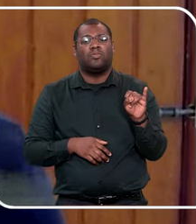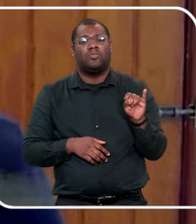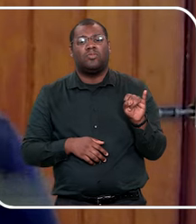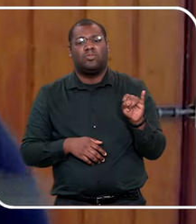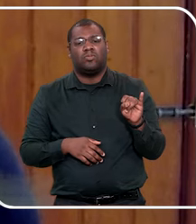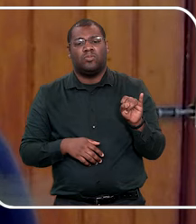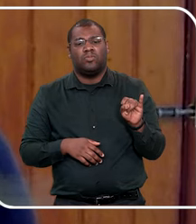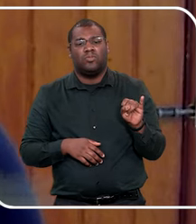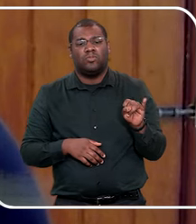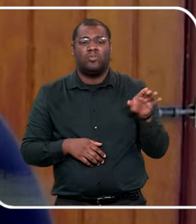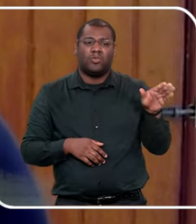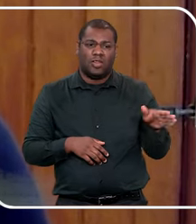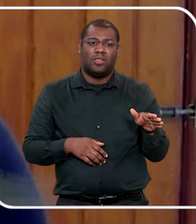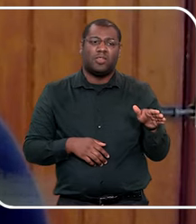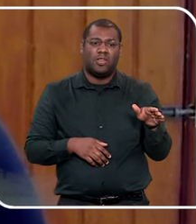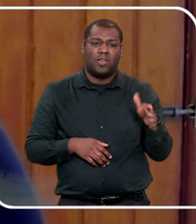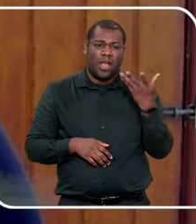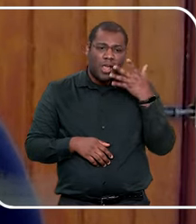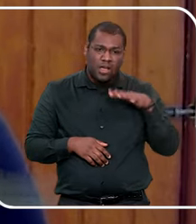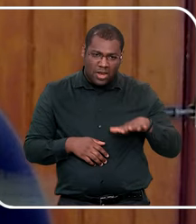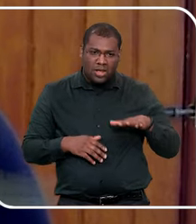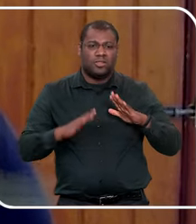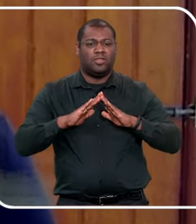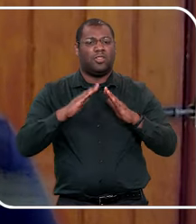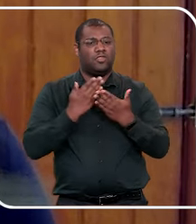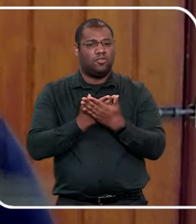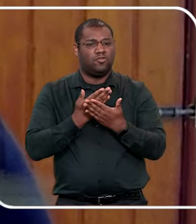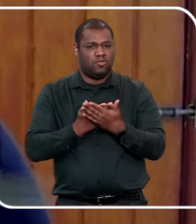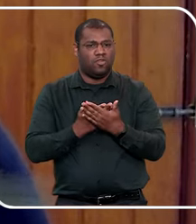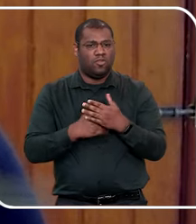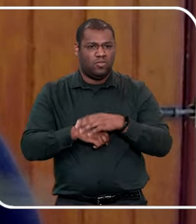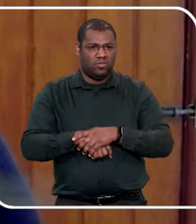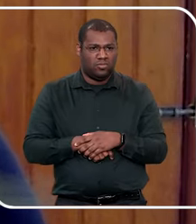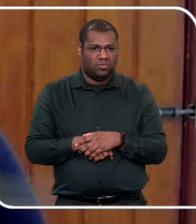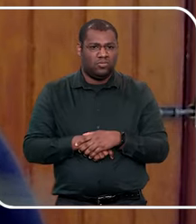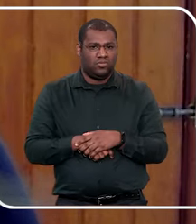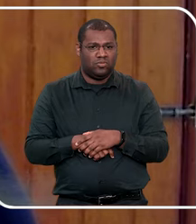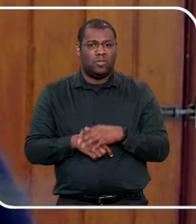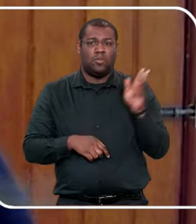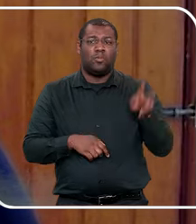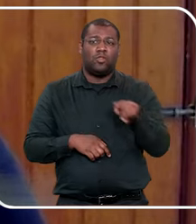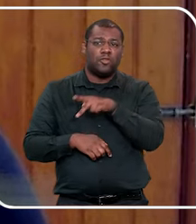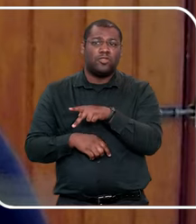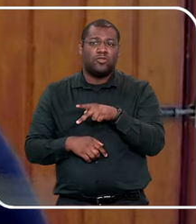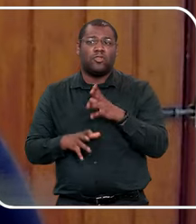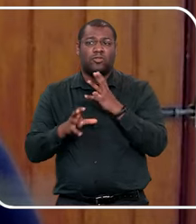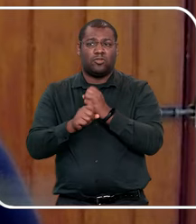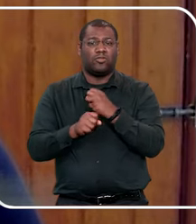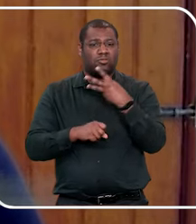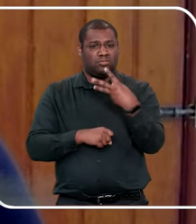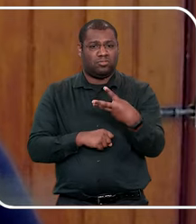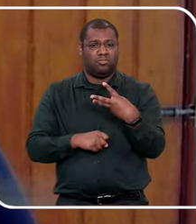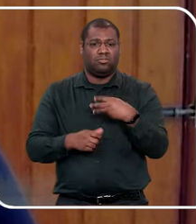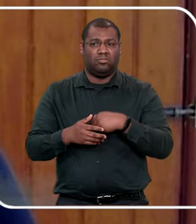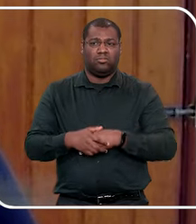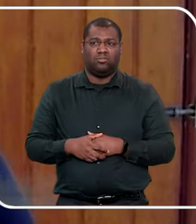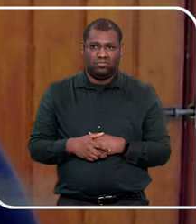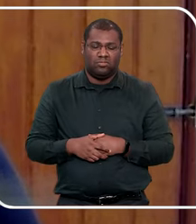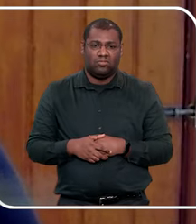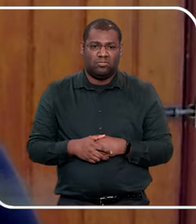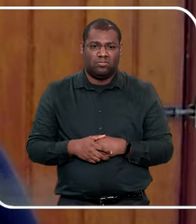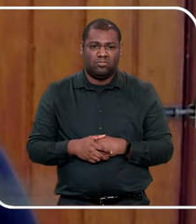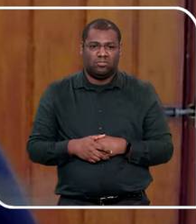crianças em creche, que eram, três tias na sala, eram poucas crianças, três tias, revezando, uma